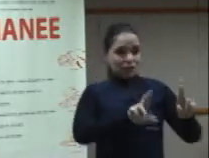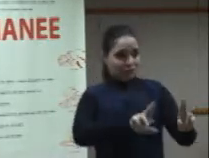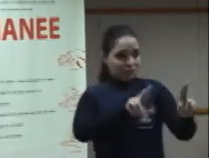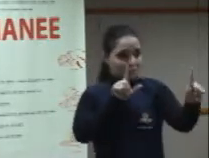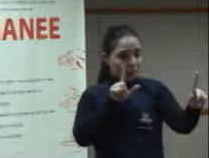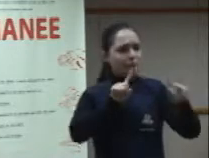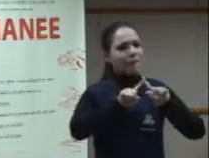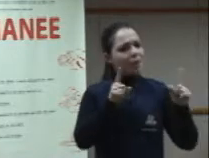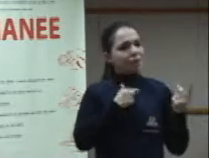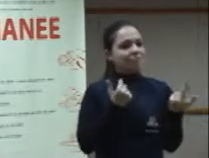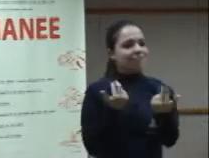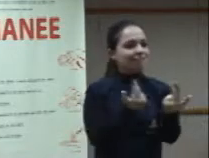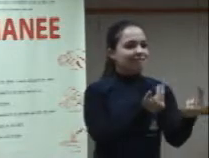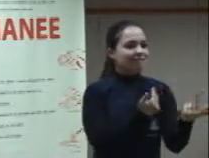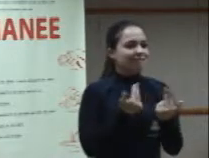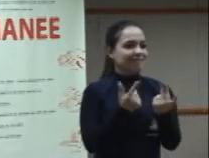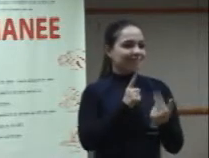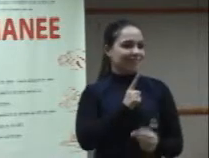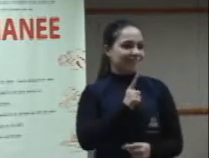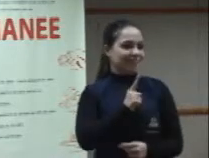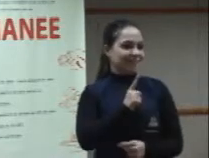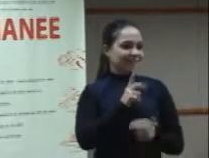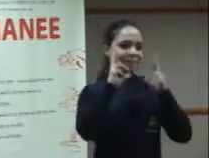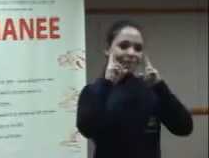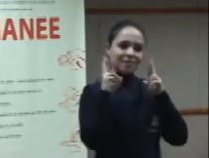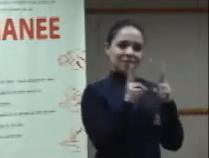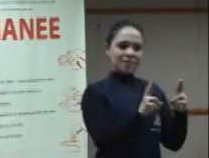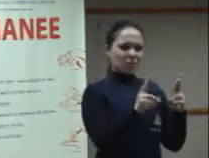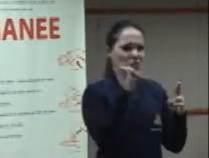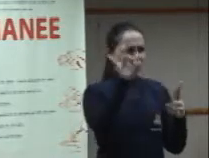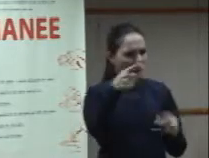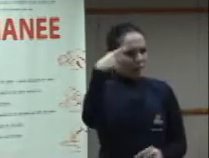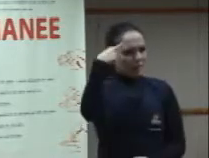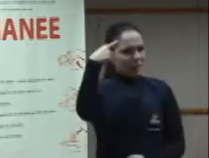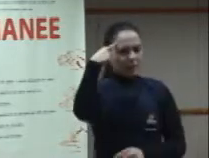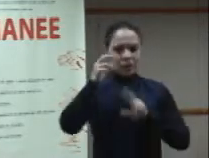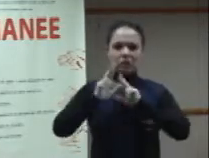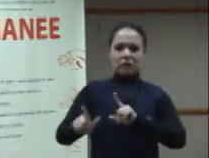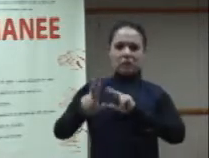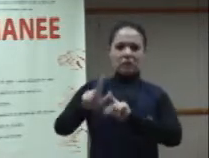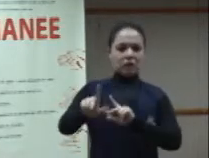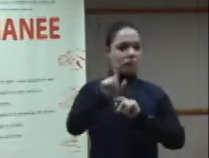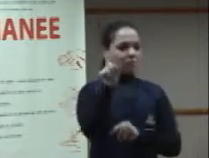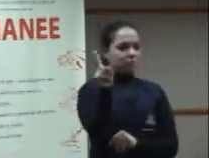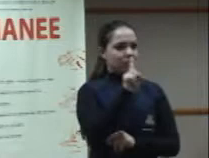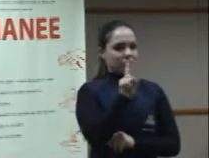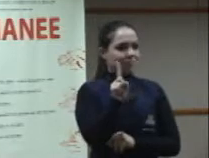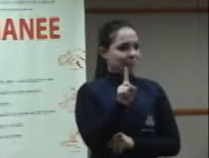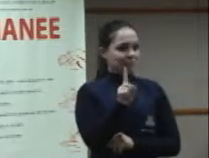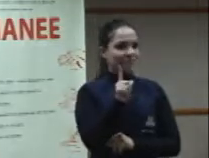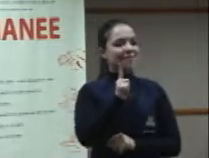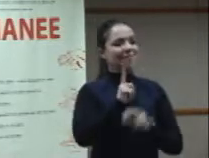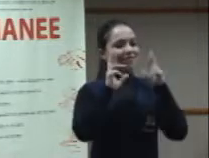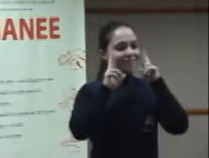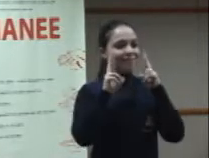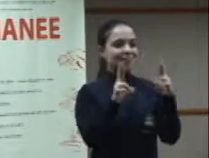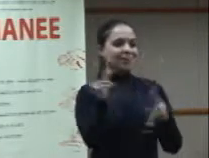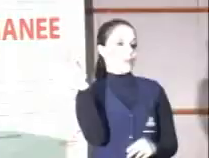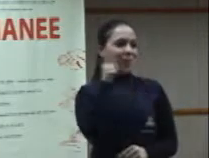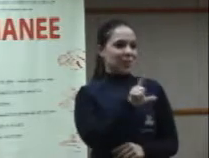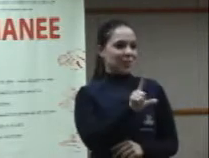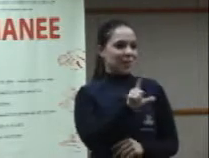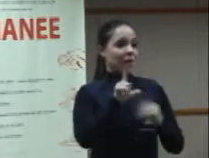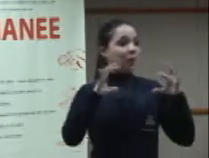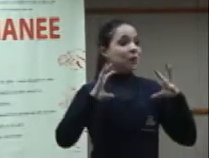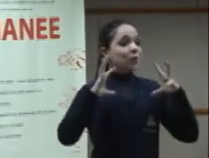semelhança entre as pessoas, e não tanta ênfase no viés das diferenças. Senão, nós não conseguimos, porque, afinal de contas,